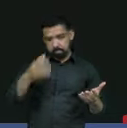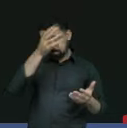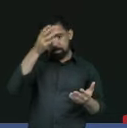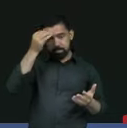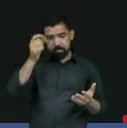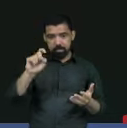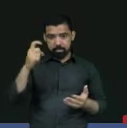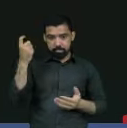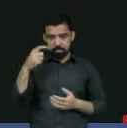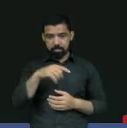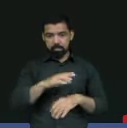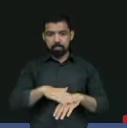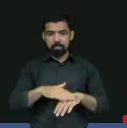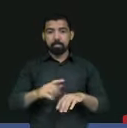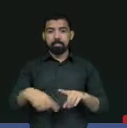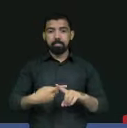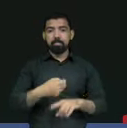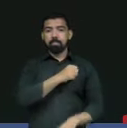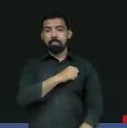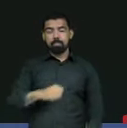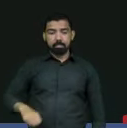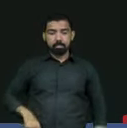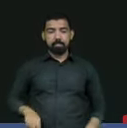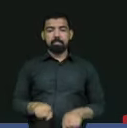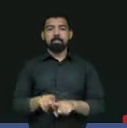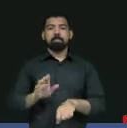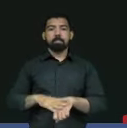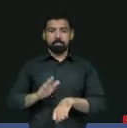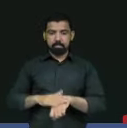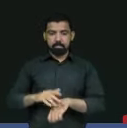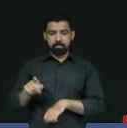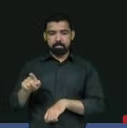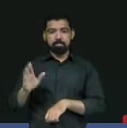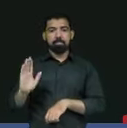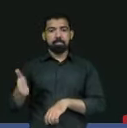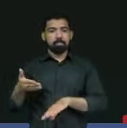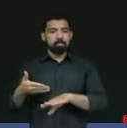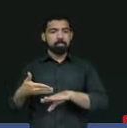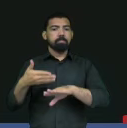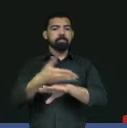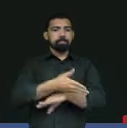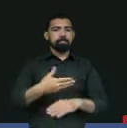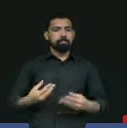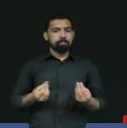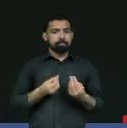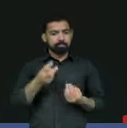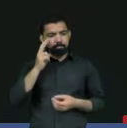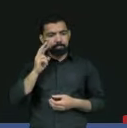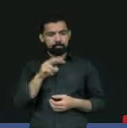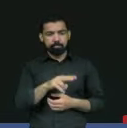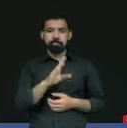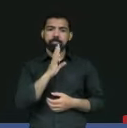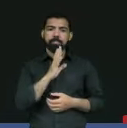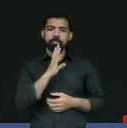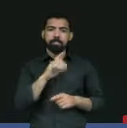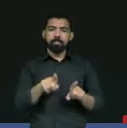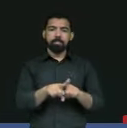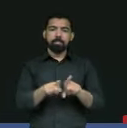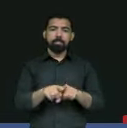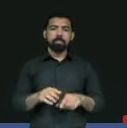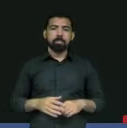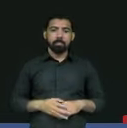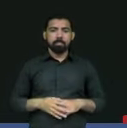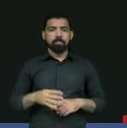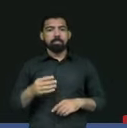Camilo, o senador, teve também a sensibilidade de levar grandes